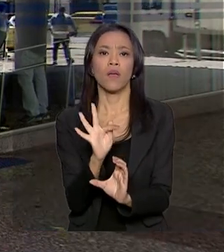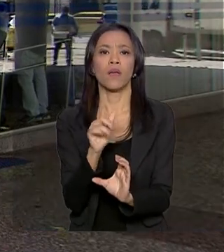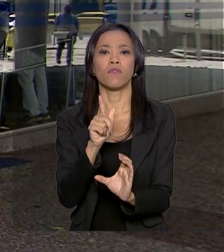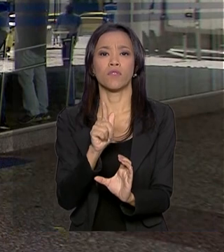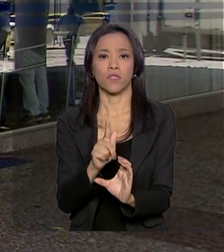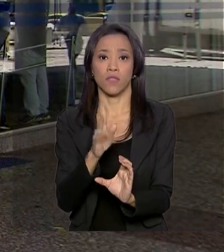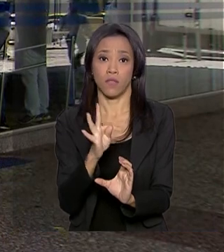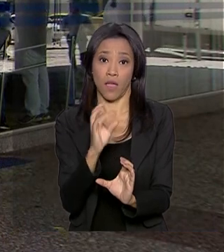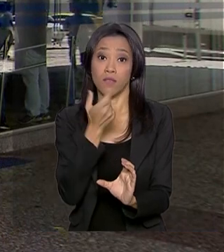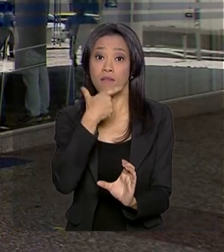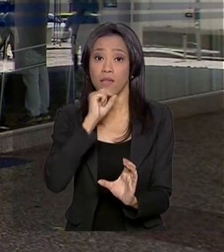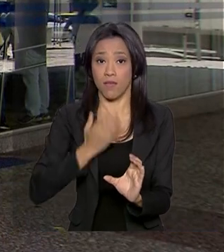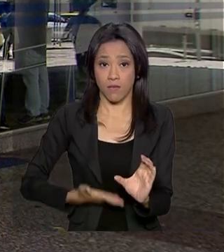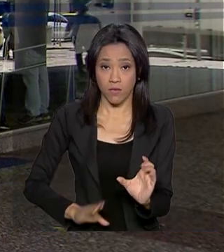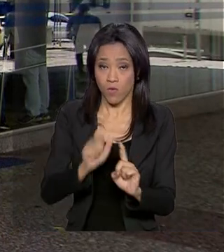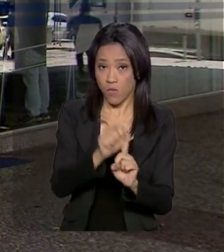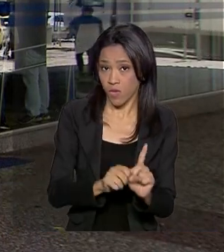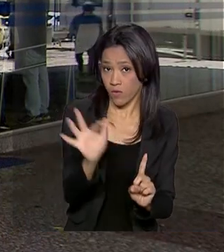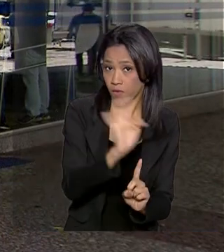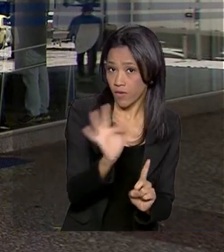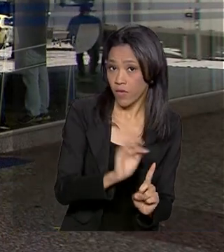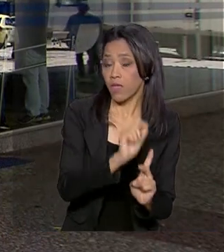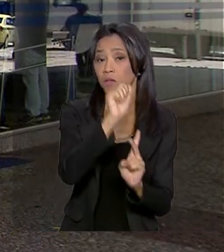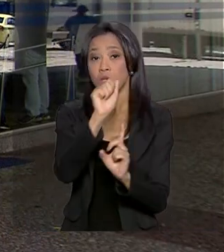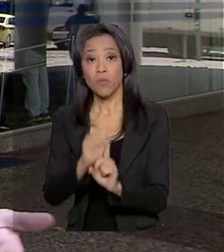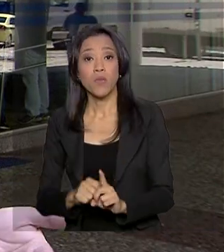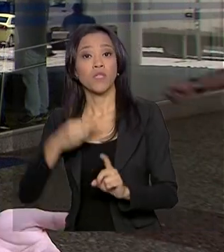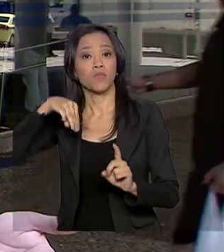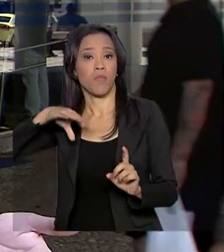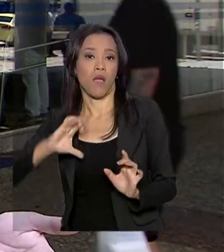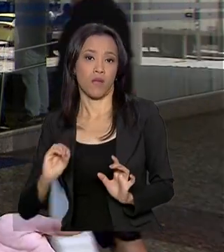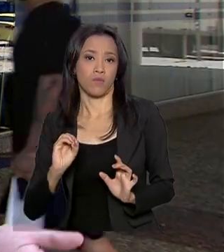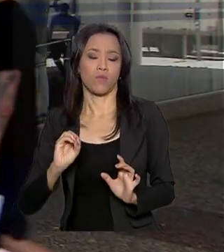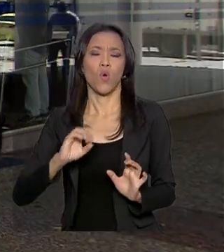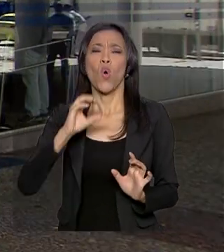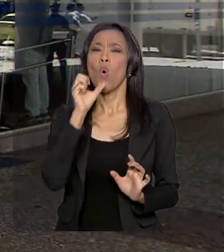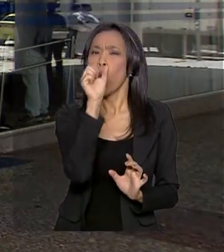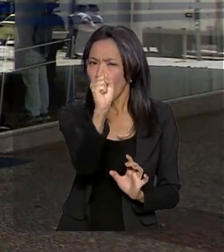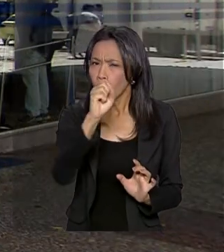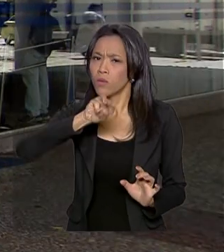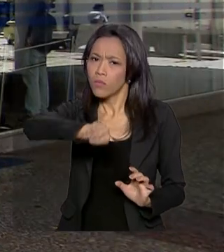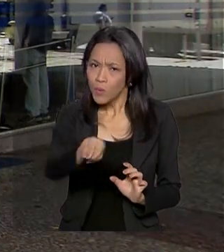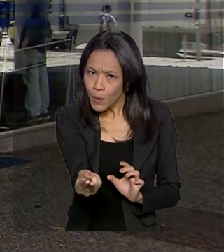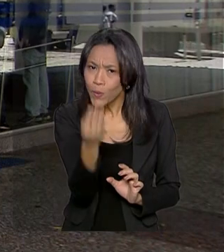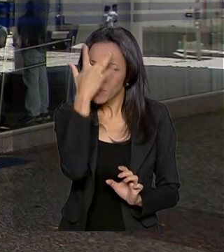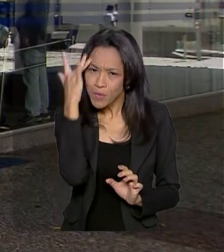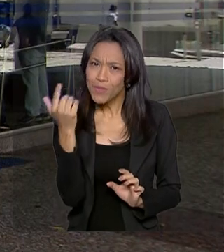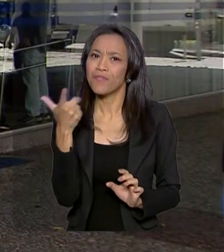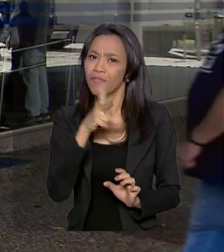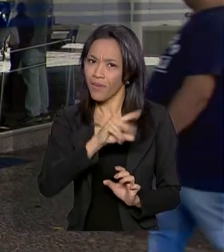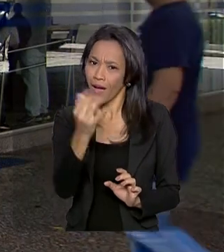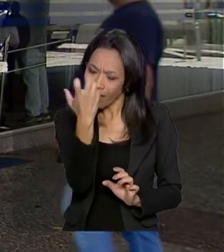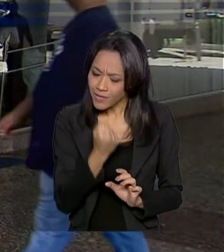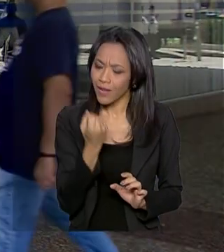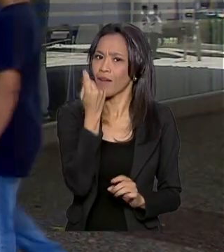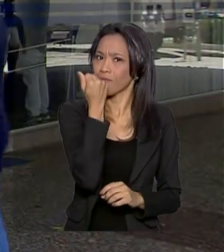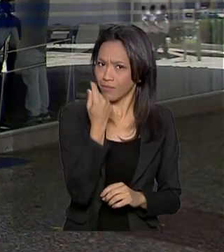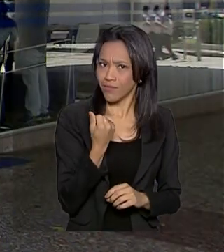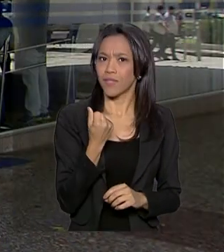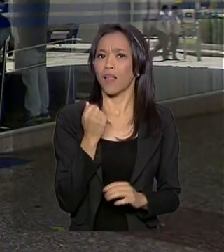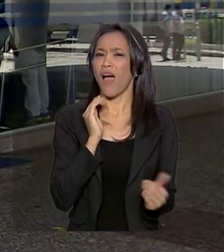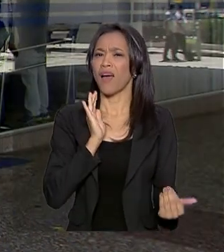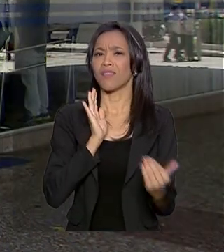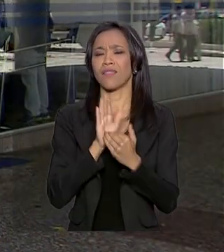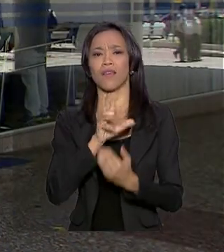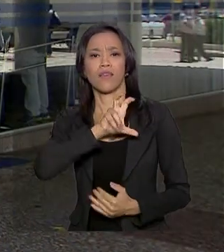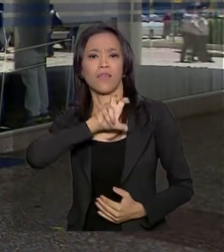esse saque quem nasceu nos meses de fevereiro e março. Cerca de 8 milhões de trabalhadores vão ser beneficiados e poderão sacar até